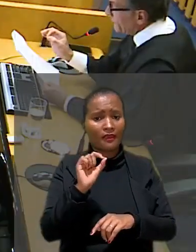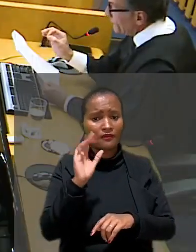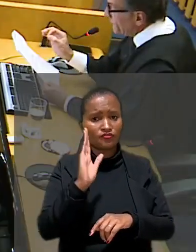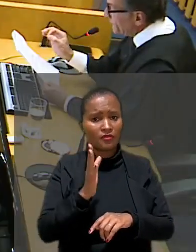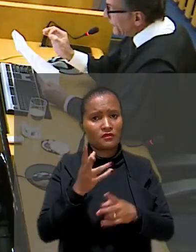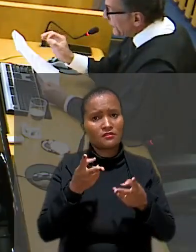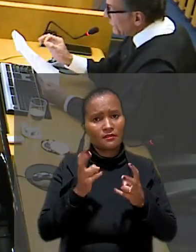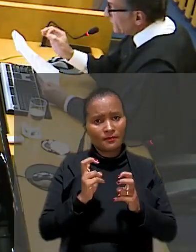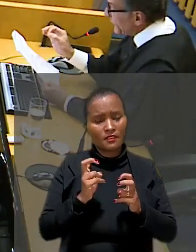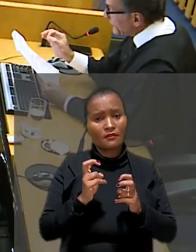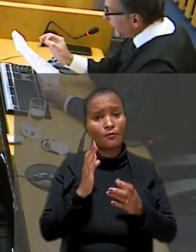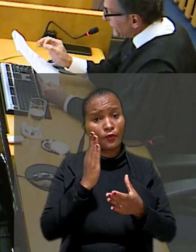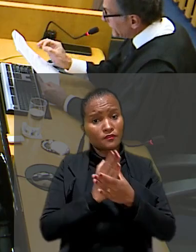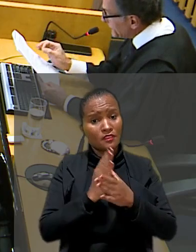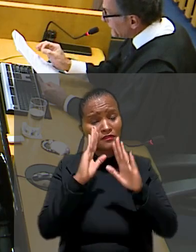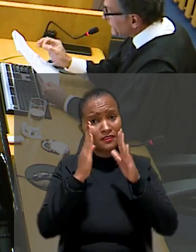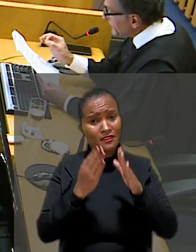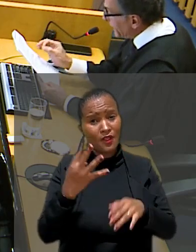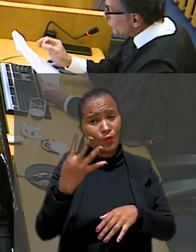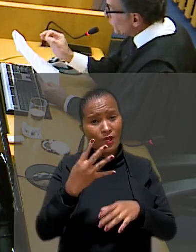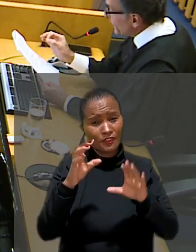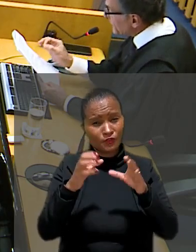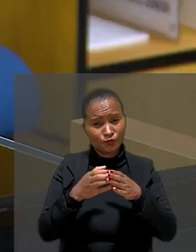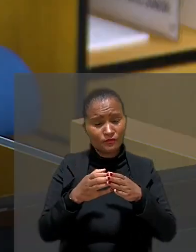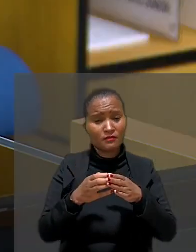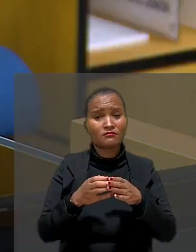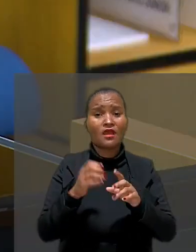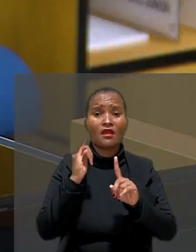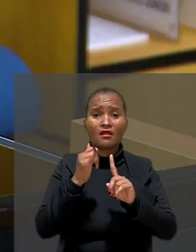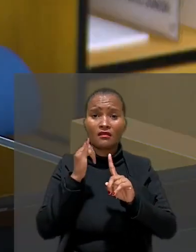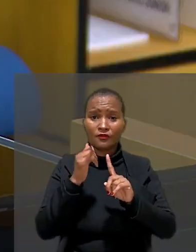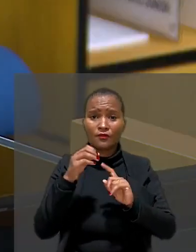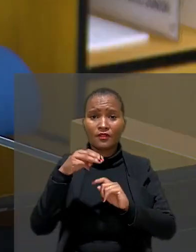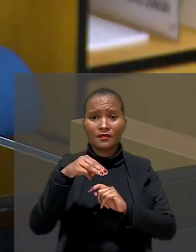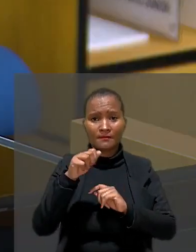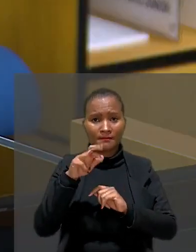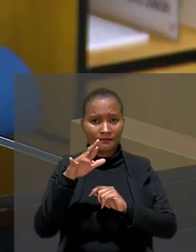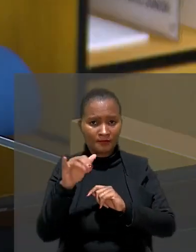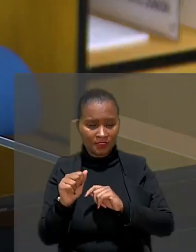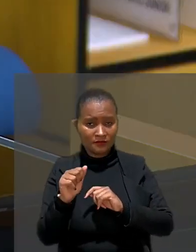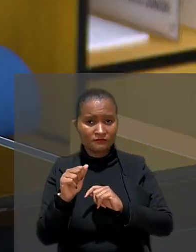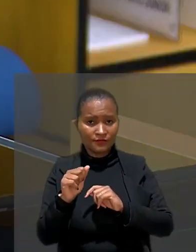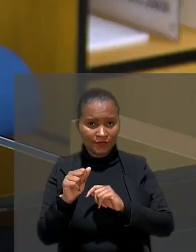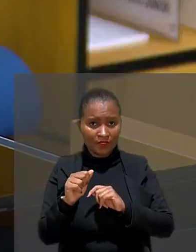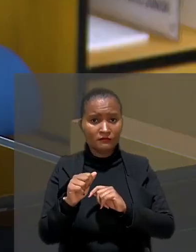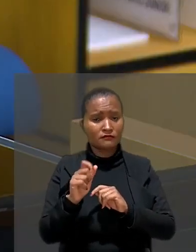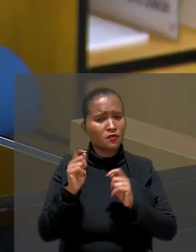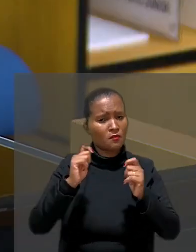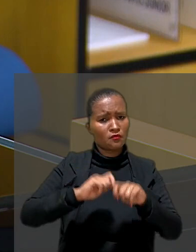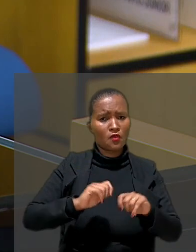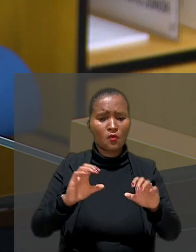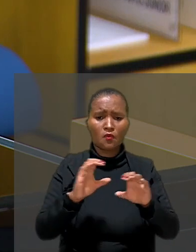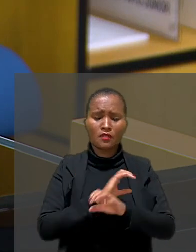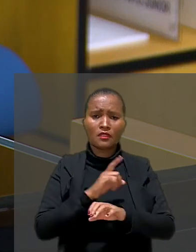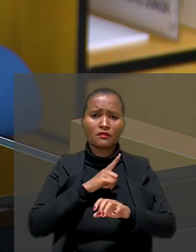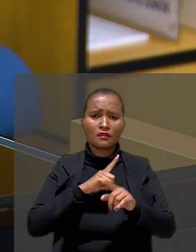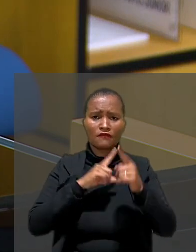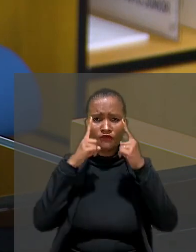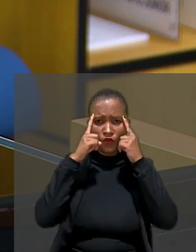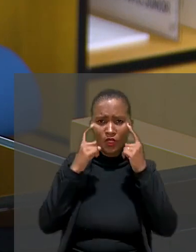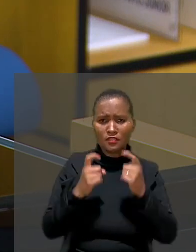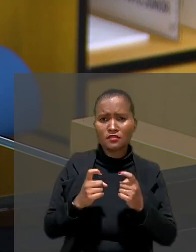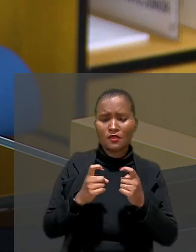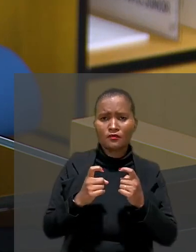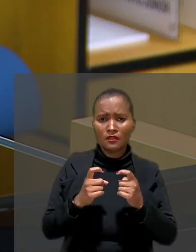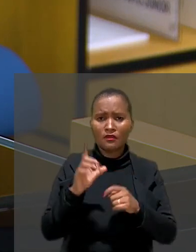O caso foi analisado pela quarta turma do TST. Para a relatora, ministra Maria Cristina Peduzzi, não é possível concluir que